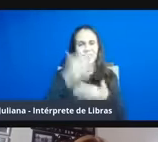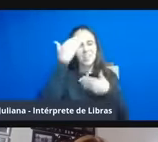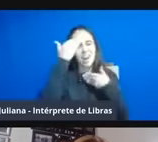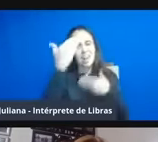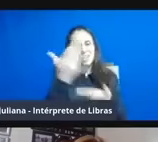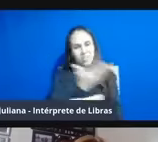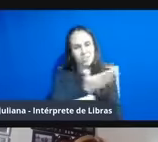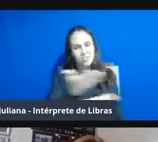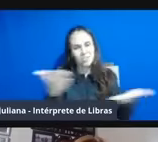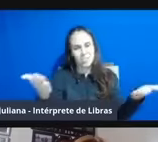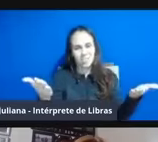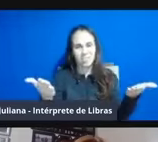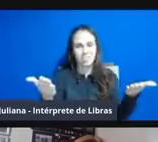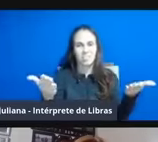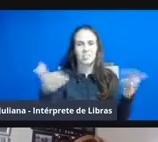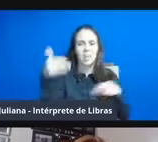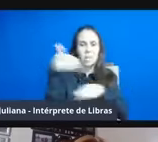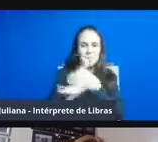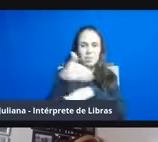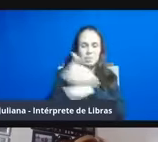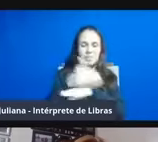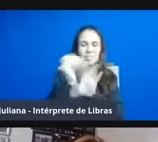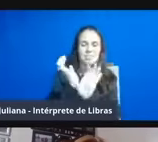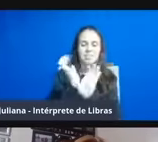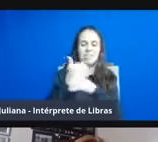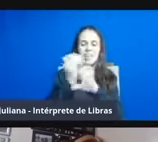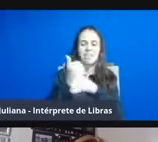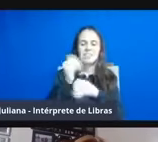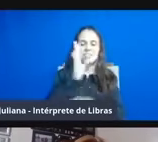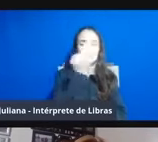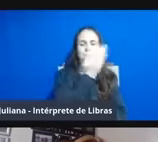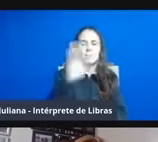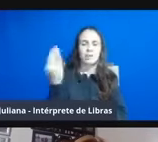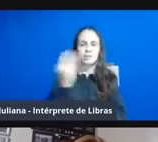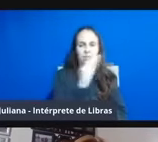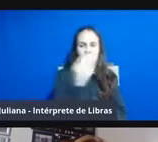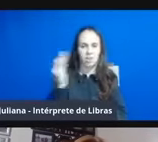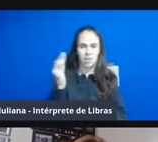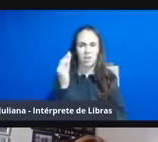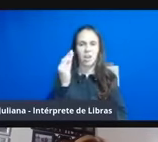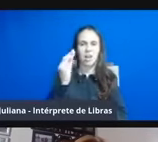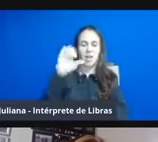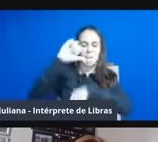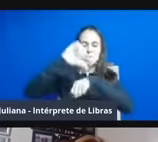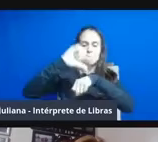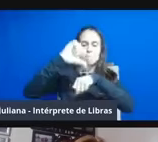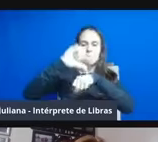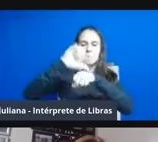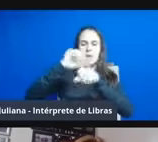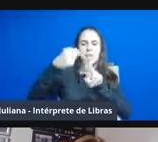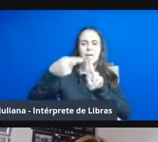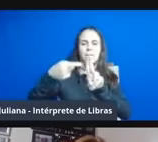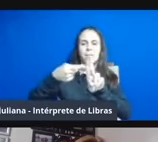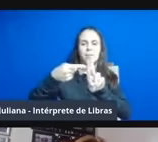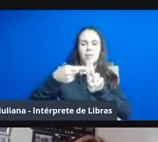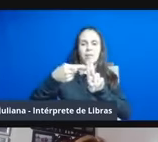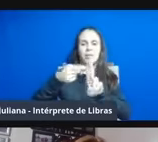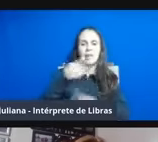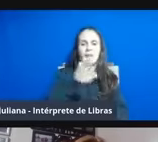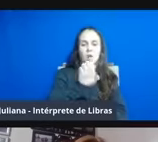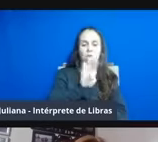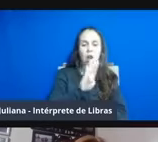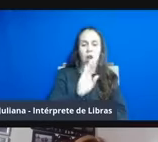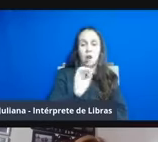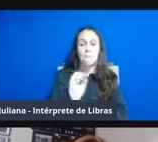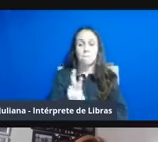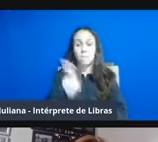do pessoal lá do curso de Ciências Biológicas do Campus de Palmeira das Missões da UFSM. O e-book já está disponível,